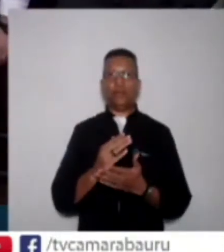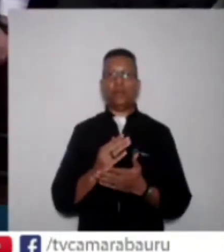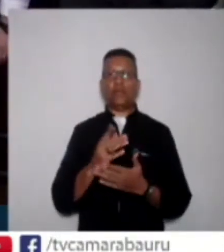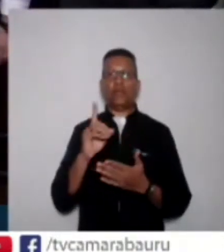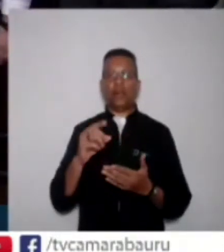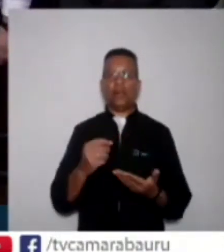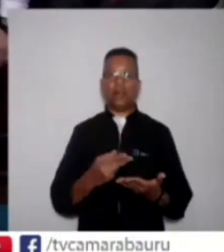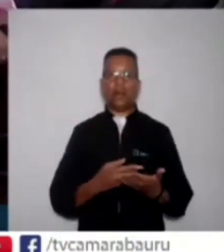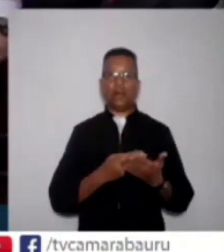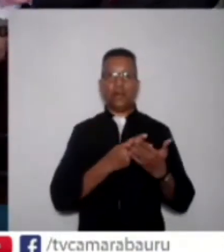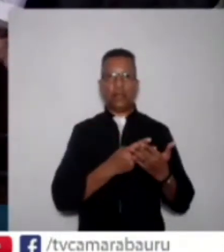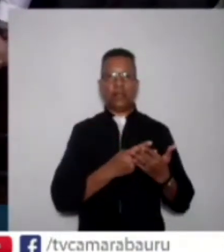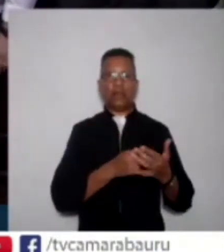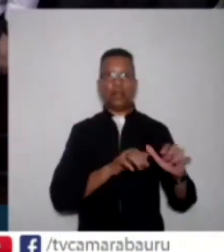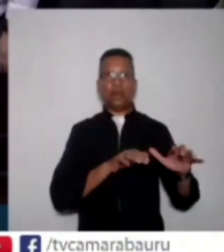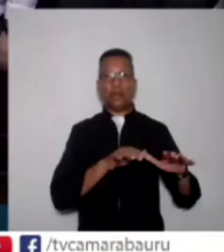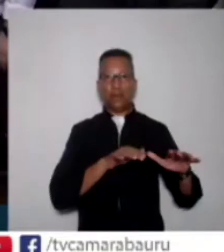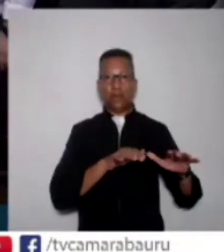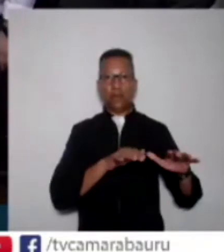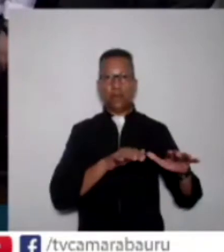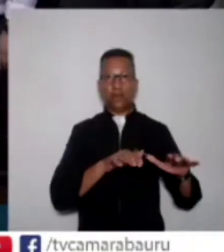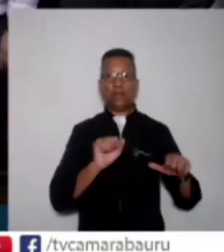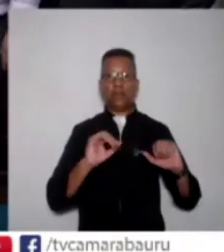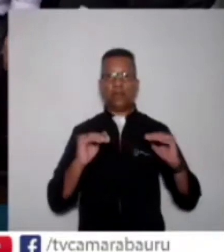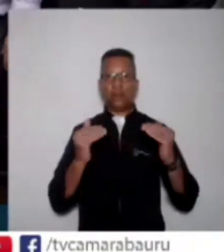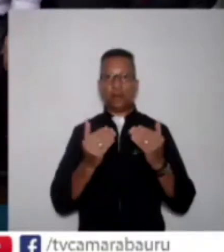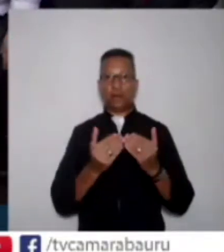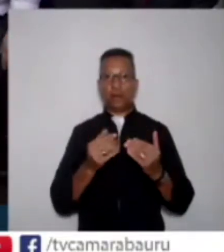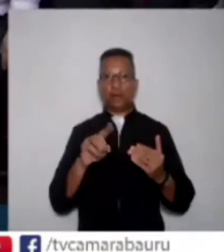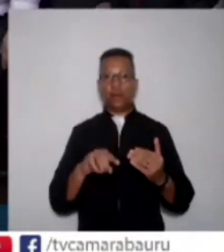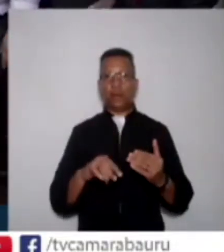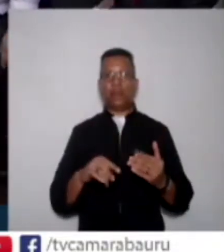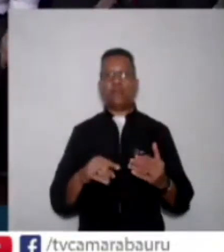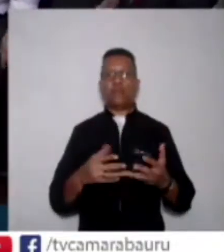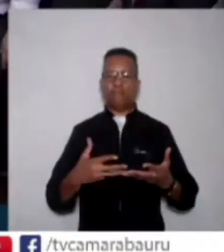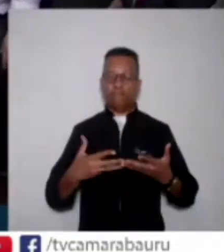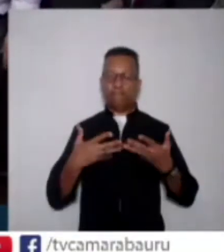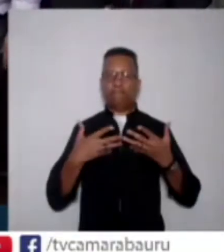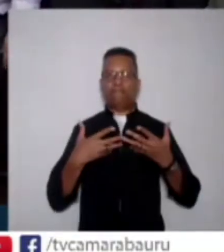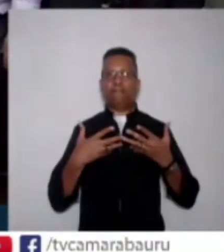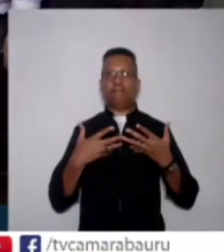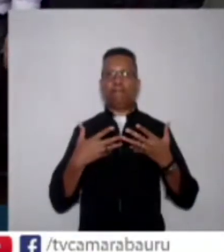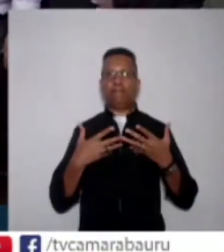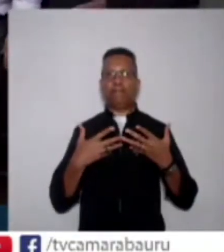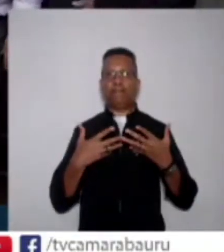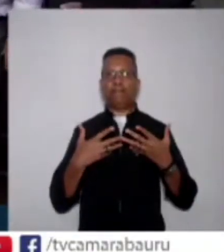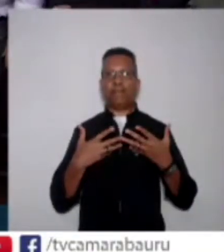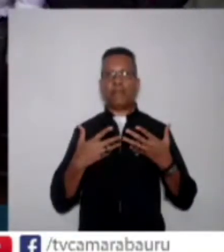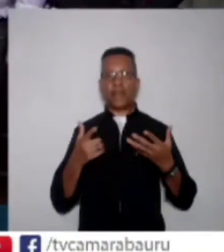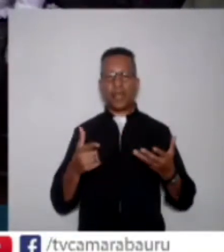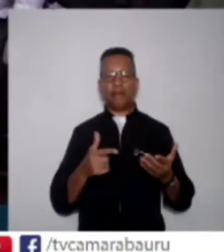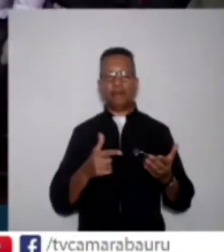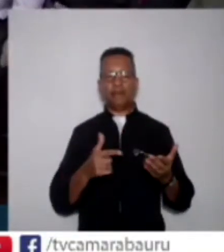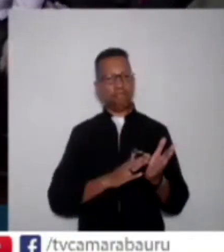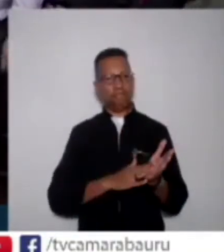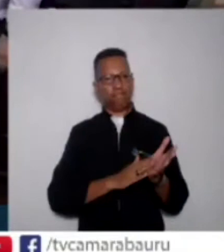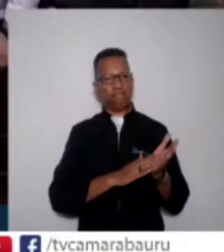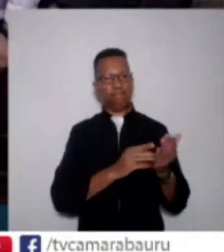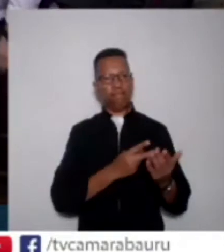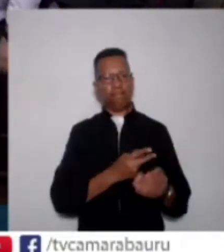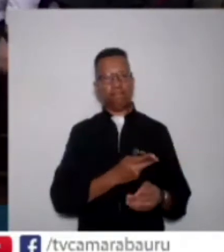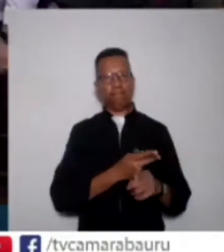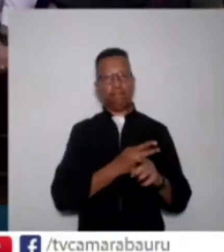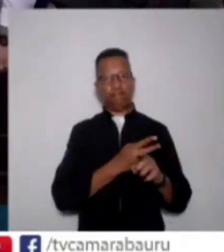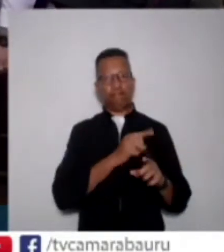moção, essa Casa de Leis sente-se honrada em prestar essa homenagem à empresa